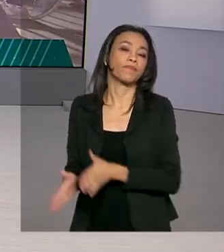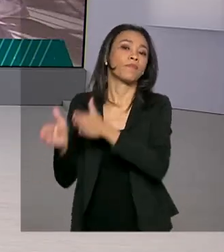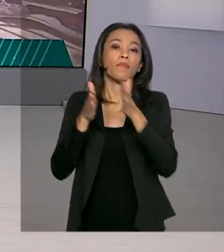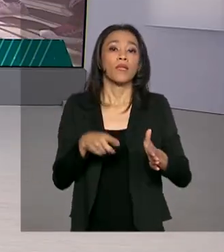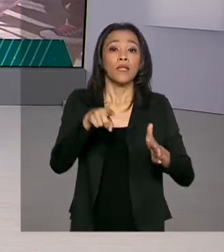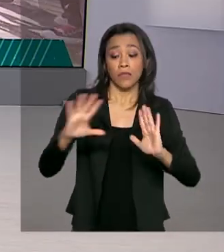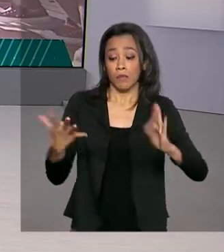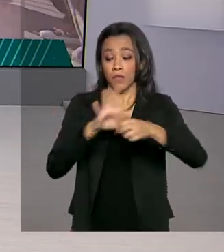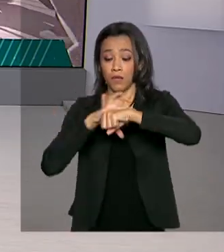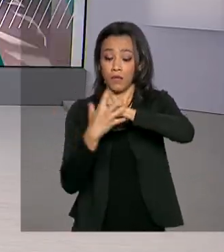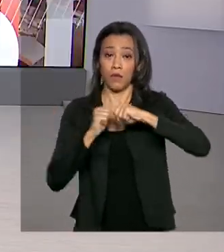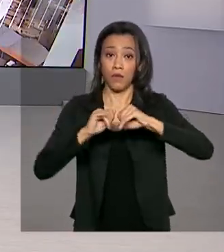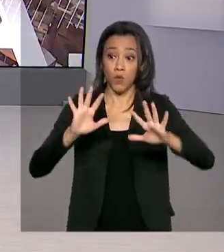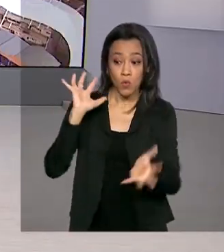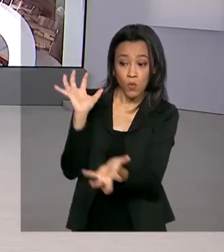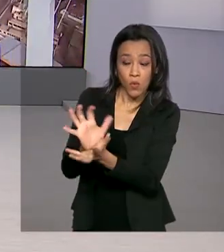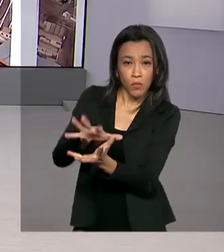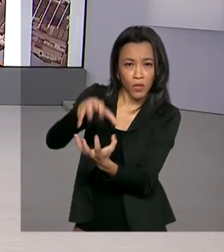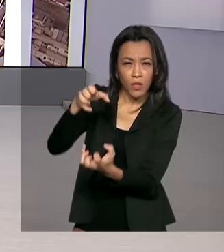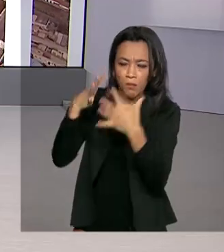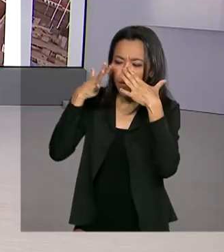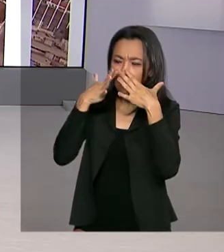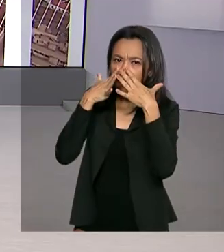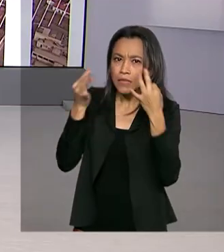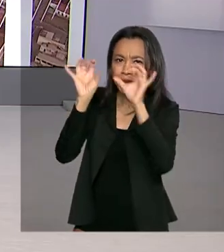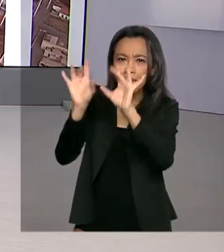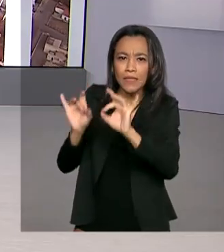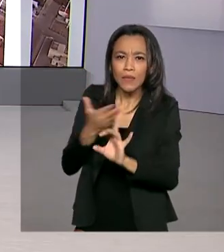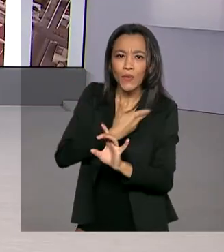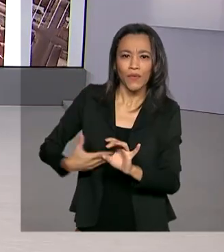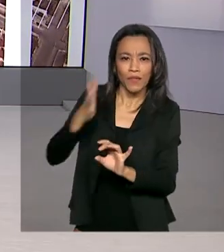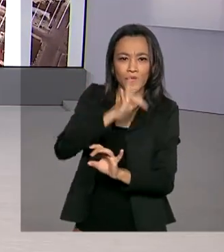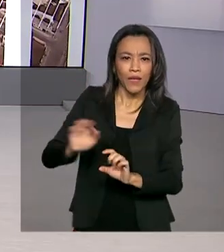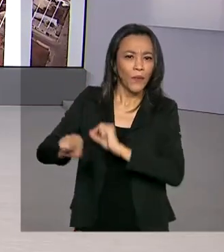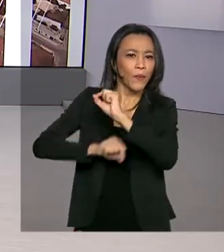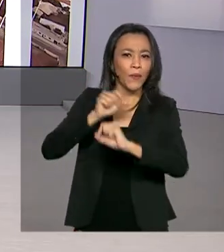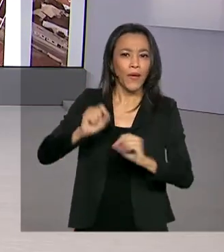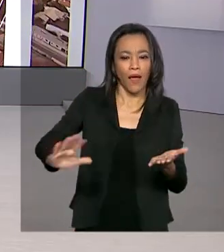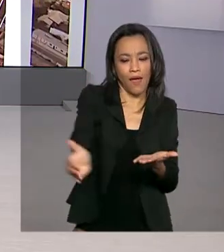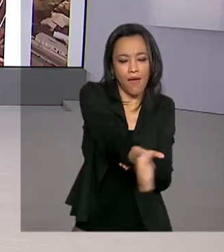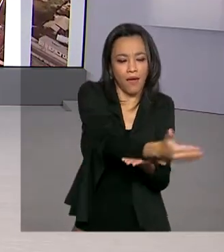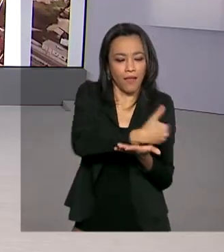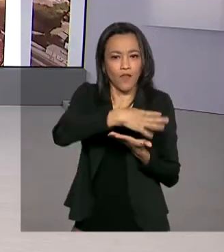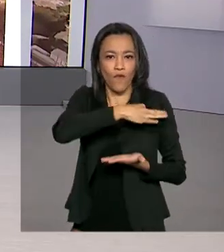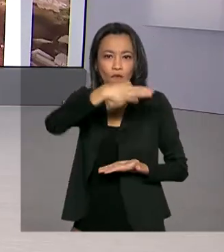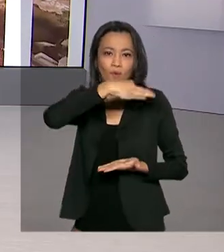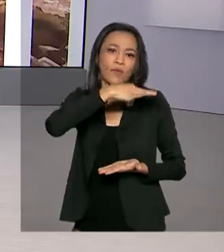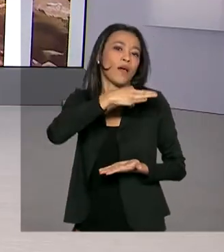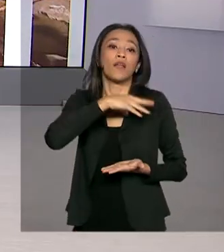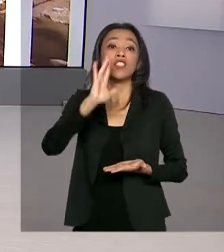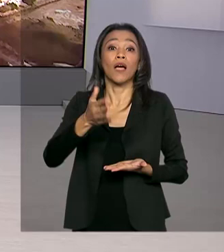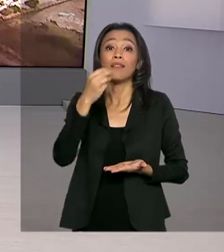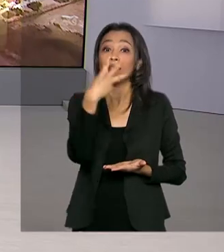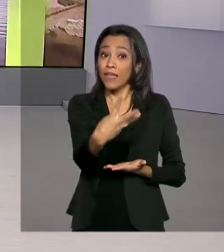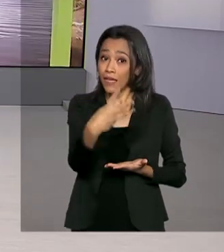pandemia, os idosos têm atenção especial do governo federal. É o programa Arrecadação Voluntária, que já recebeu 3